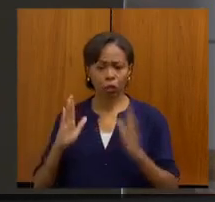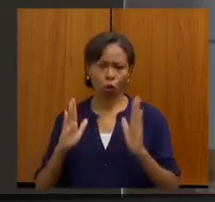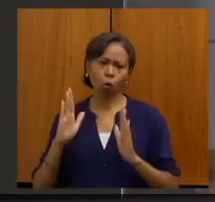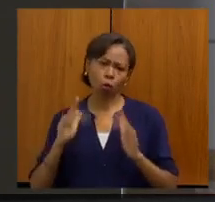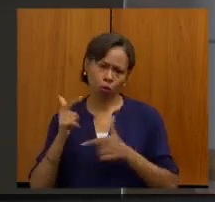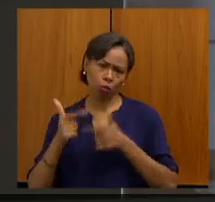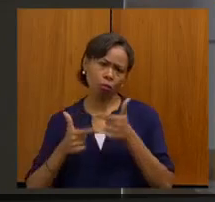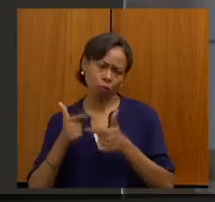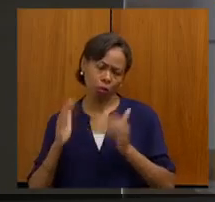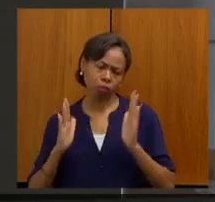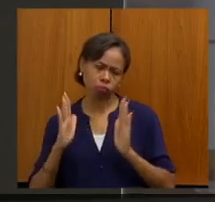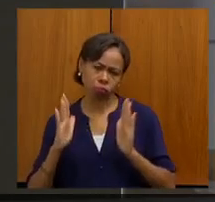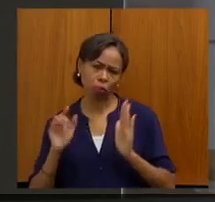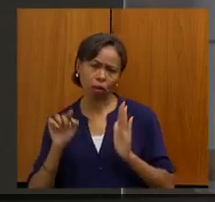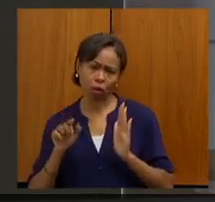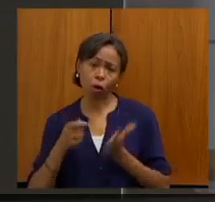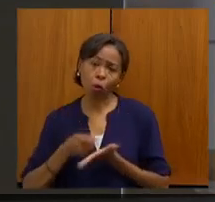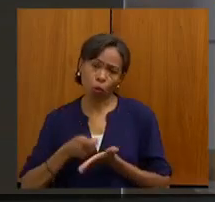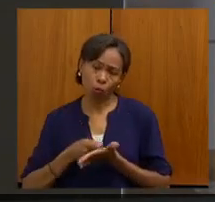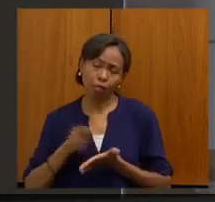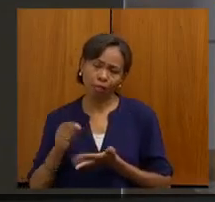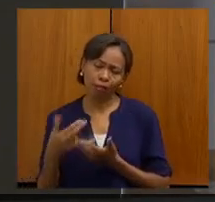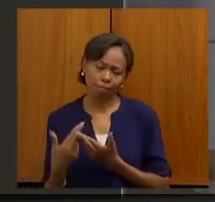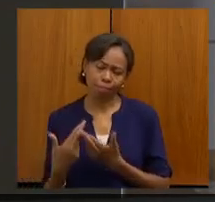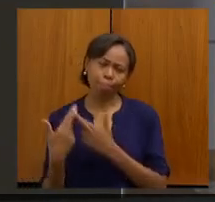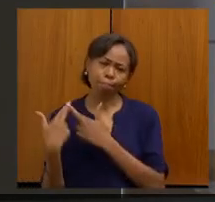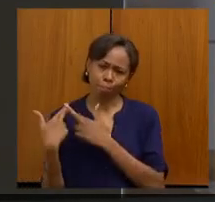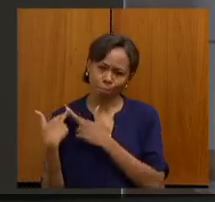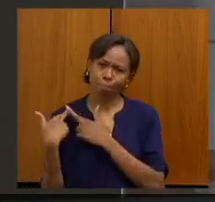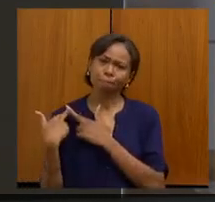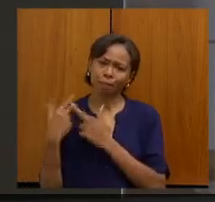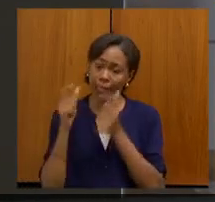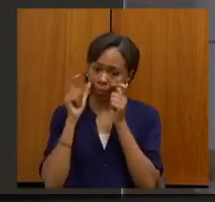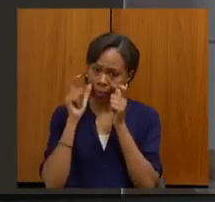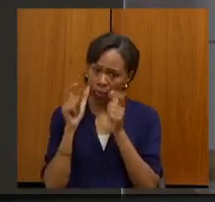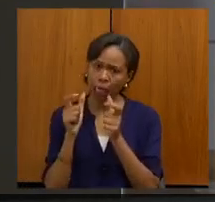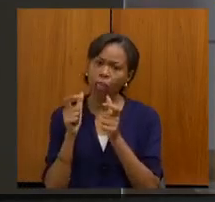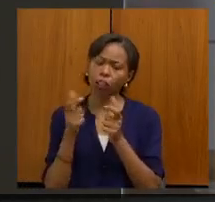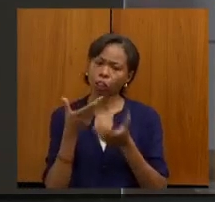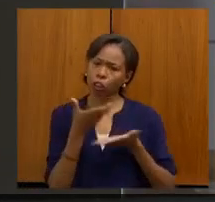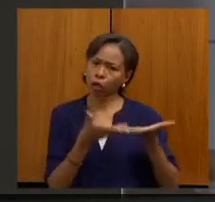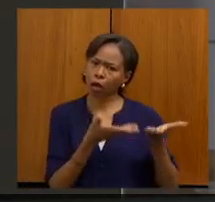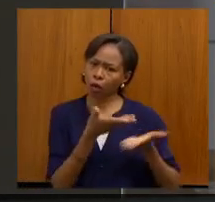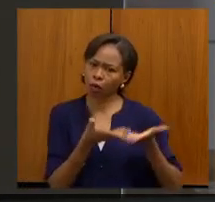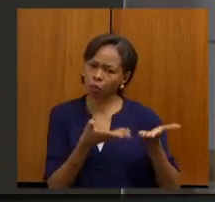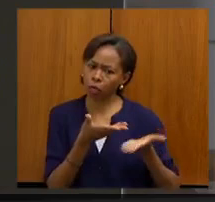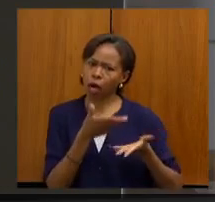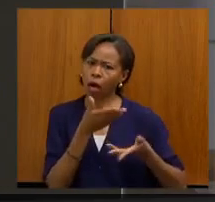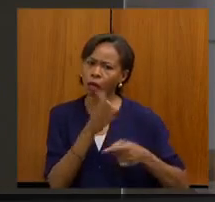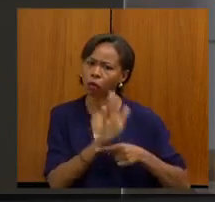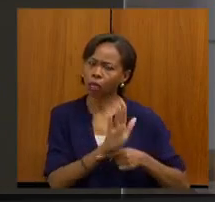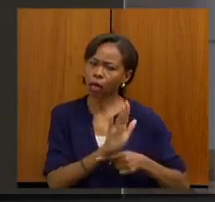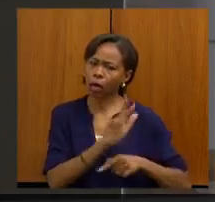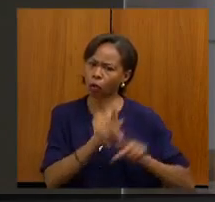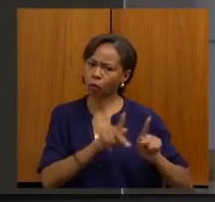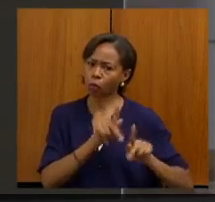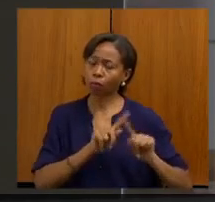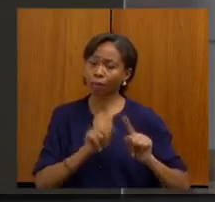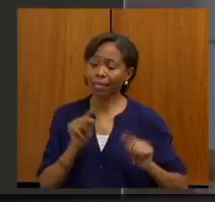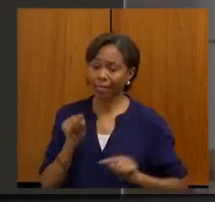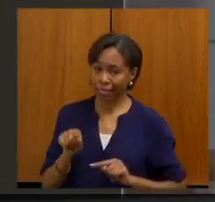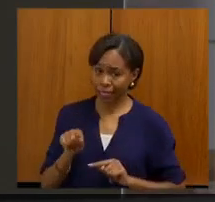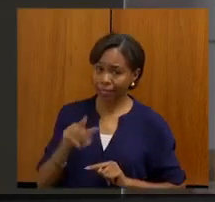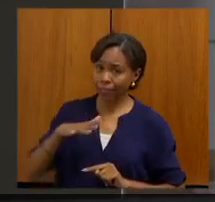só já obriga a carregar no seu espírito o interesse de servir à população, mas ele, da área de saúde, ele